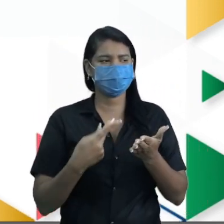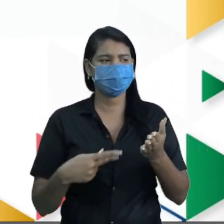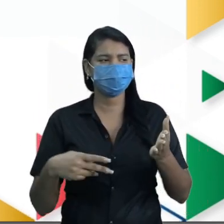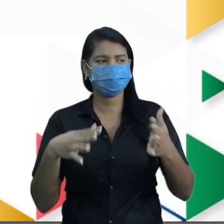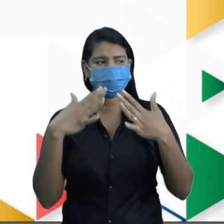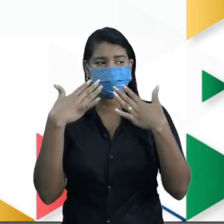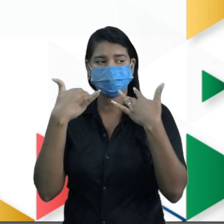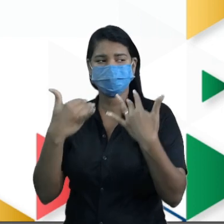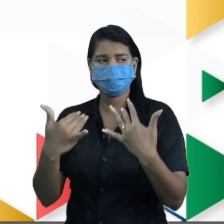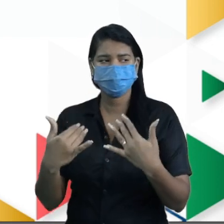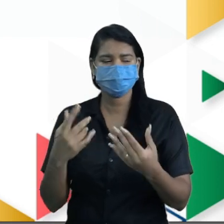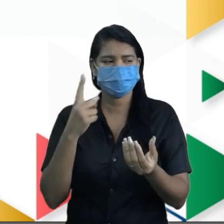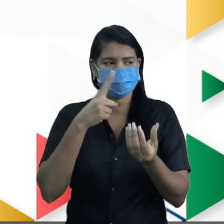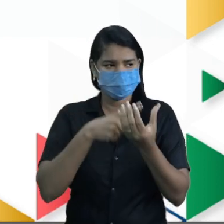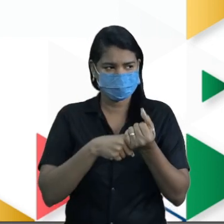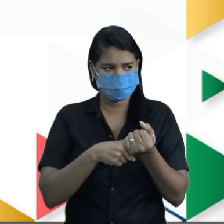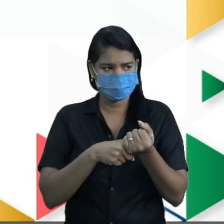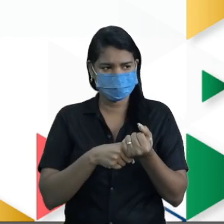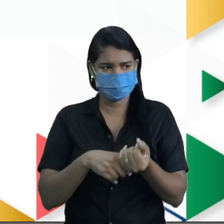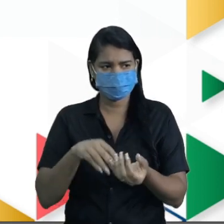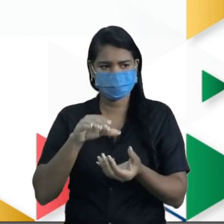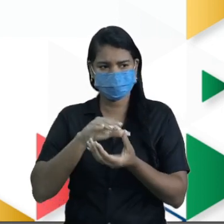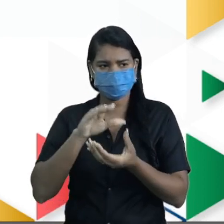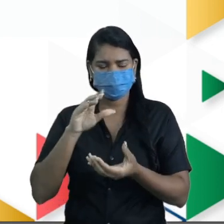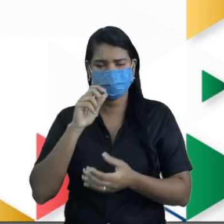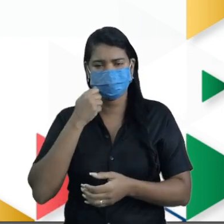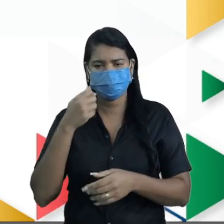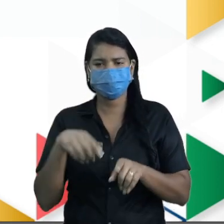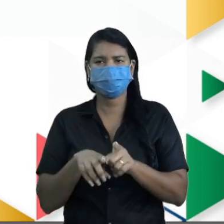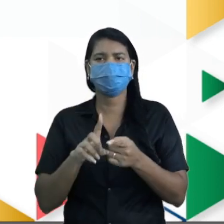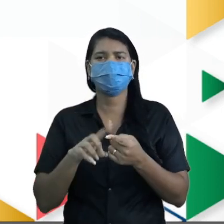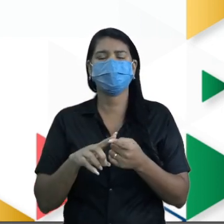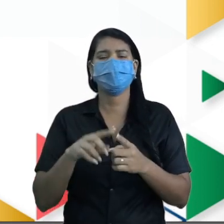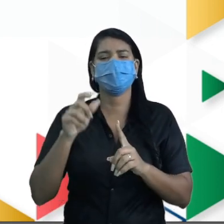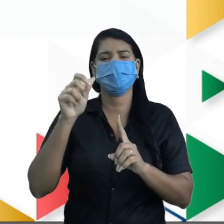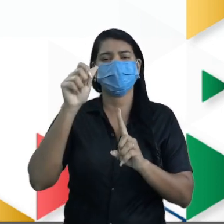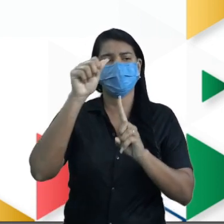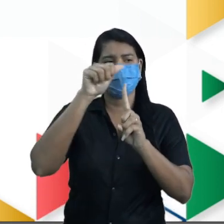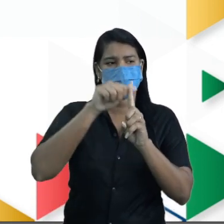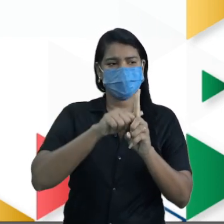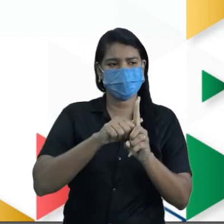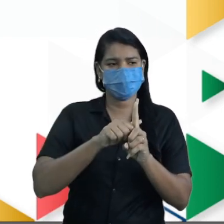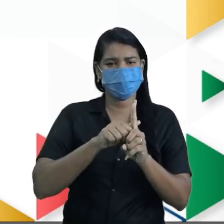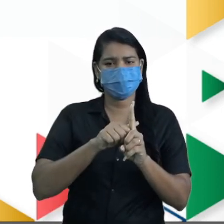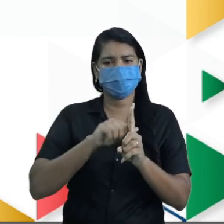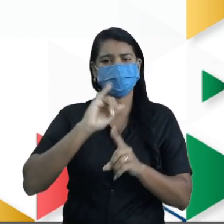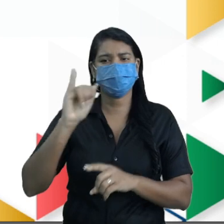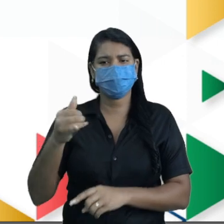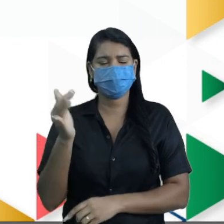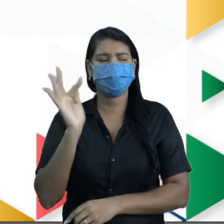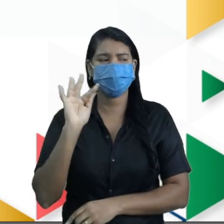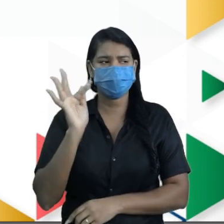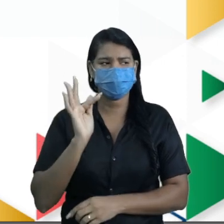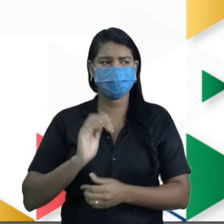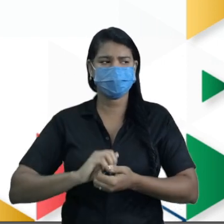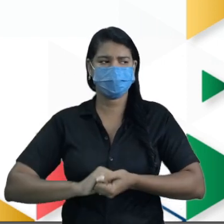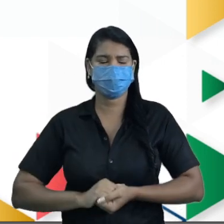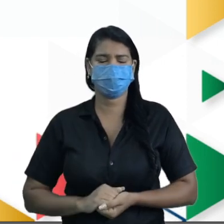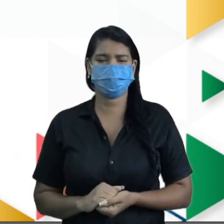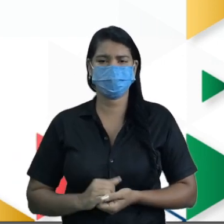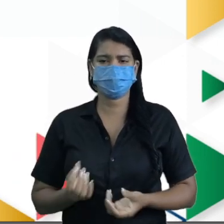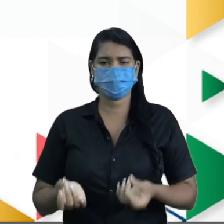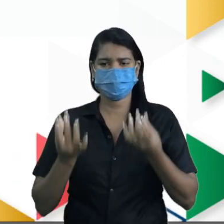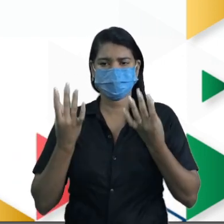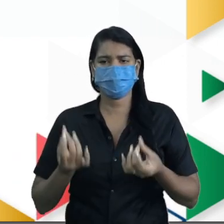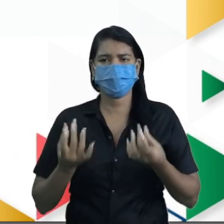Cachorro quente hambúrguer. E meses, dezembro, janeiro e fevereiro. Então o cachorro quente, ele vende